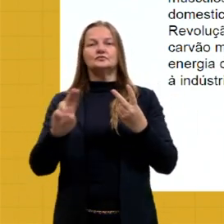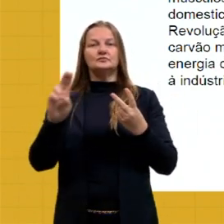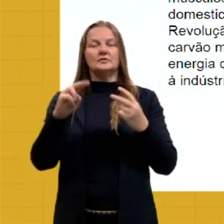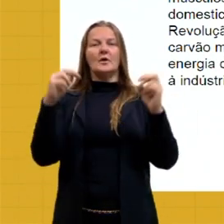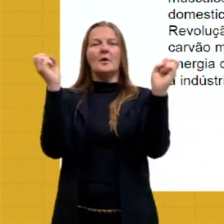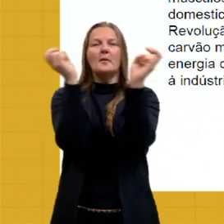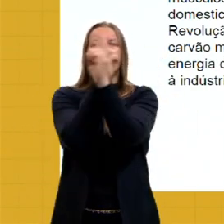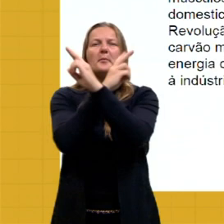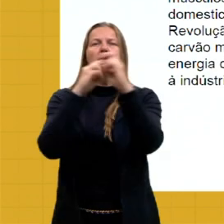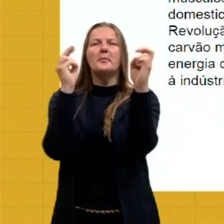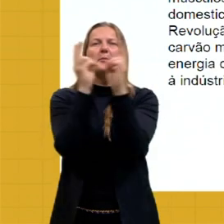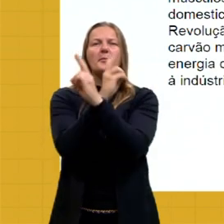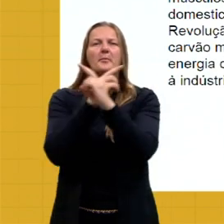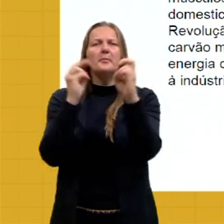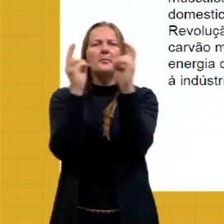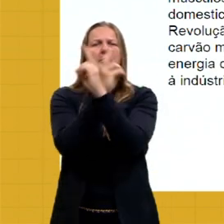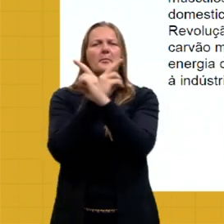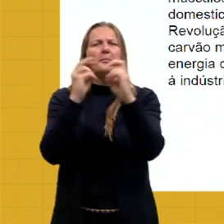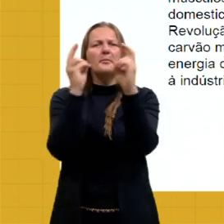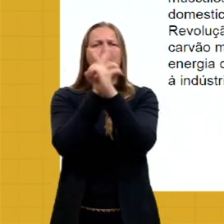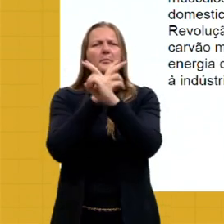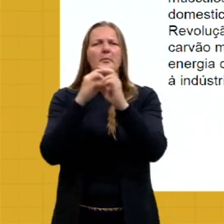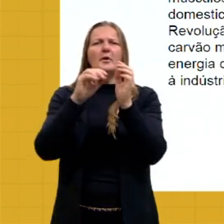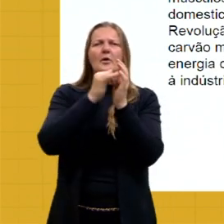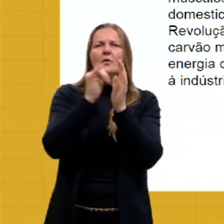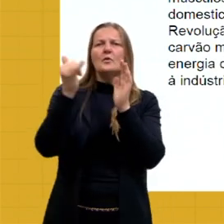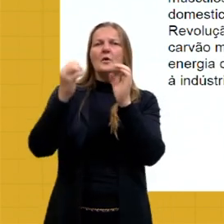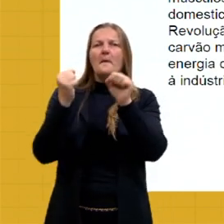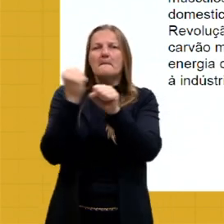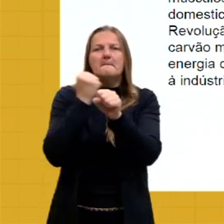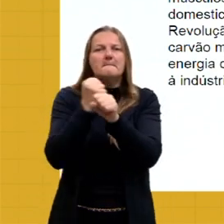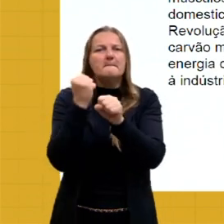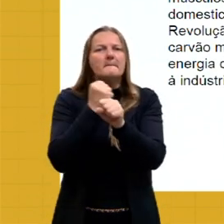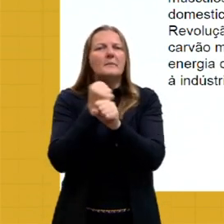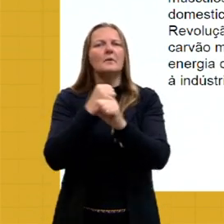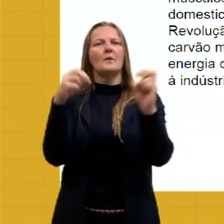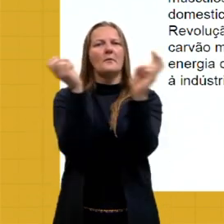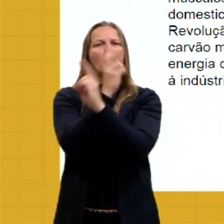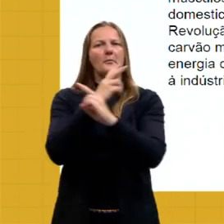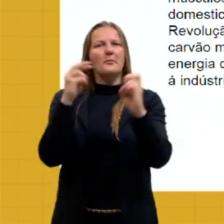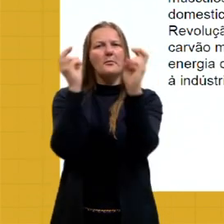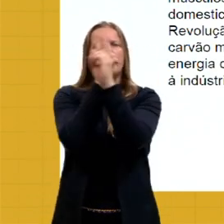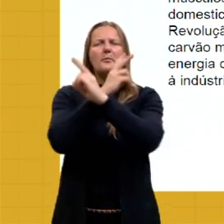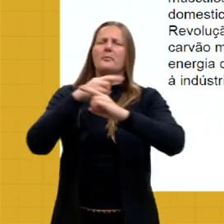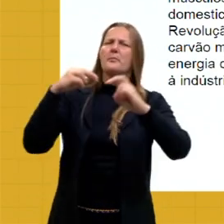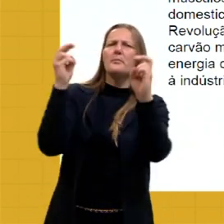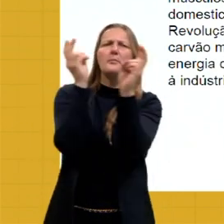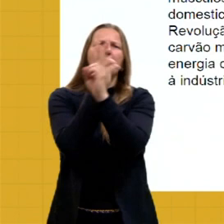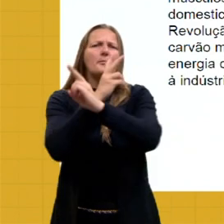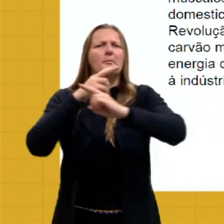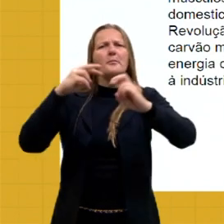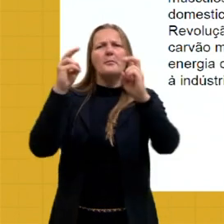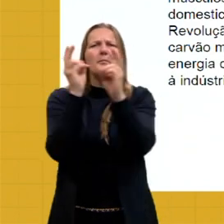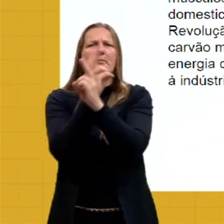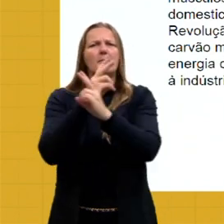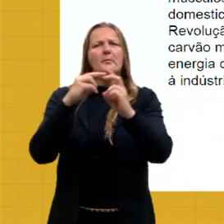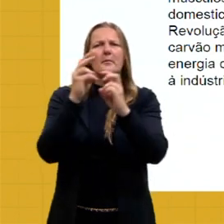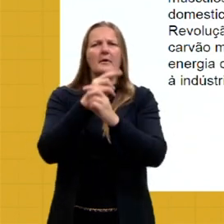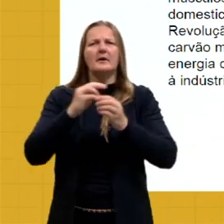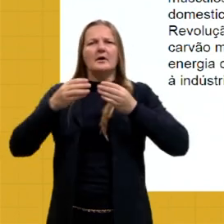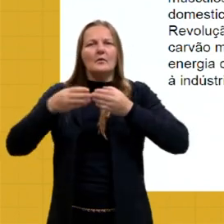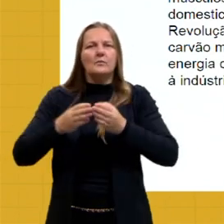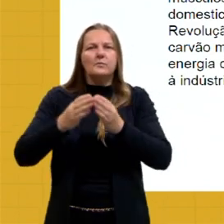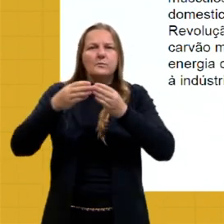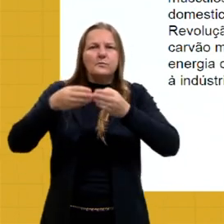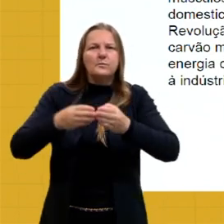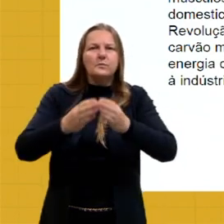eólica, né, por exemplo, o vento, aqui eu trago para vocês, né, a locomoção, né, aqui está um barco viking, né, o desenho de um barco